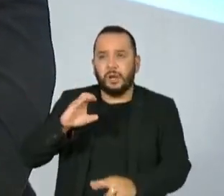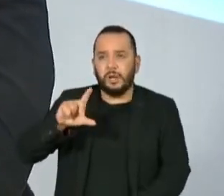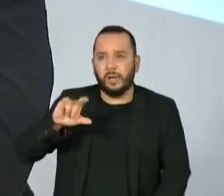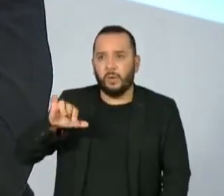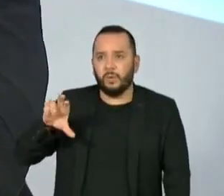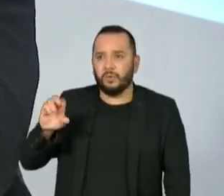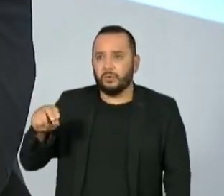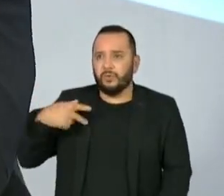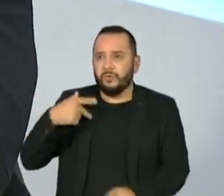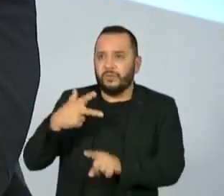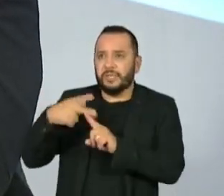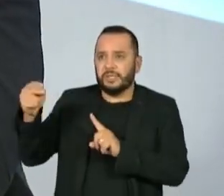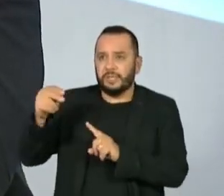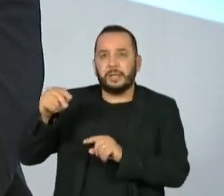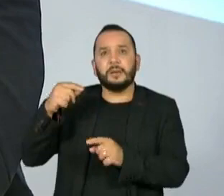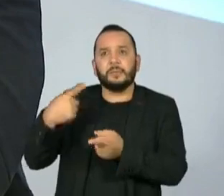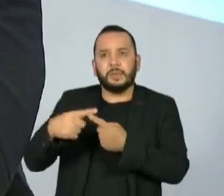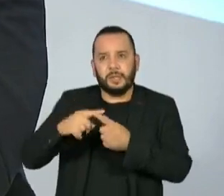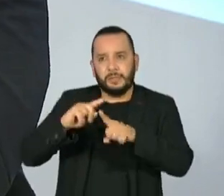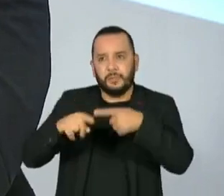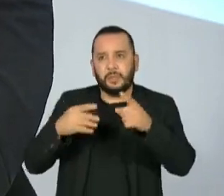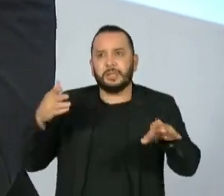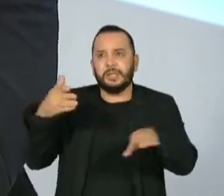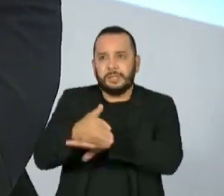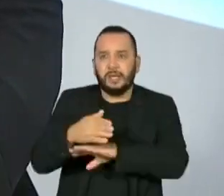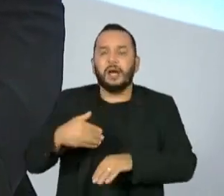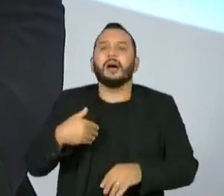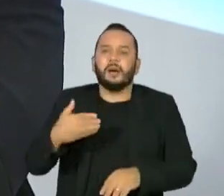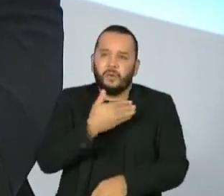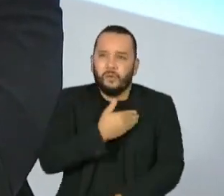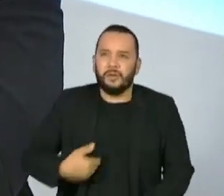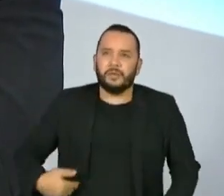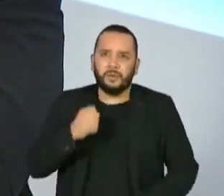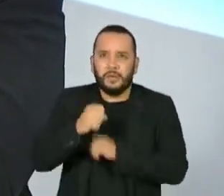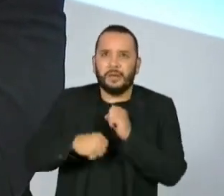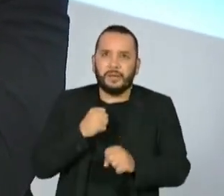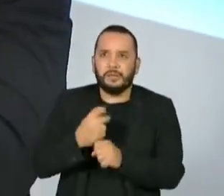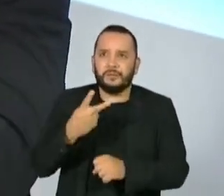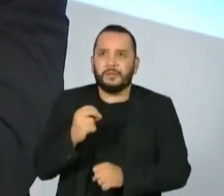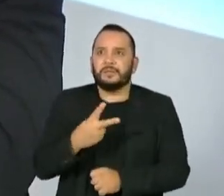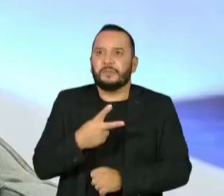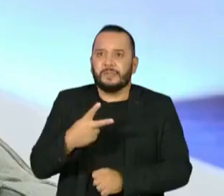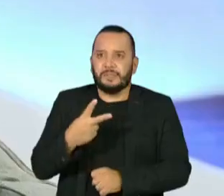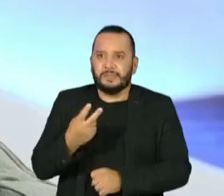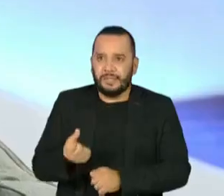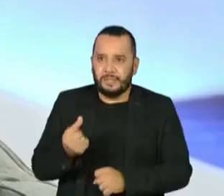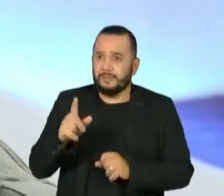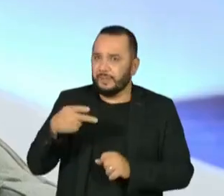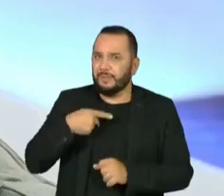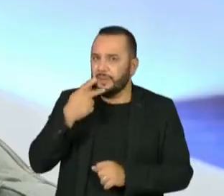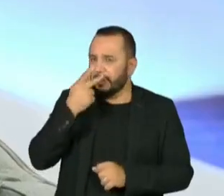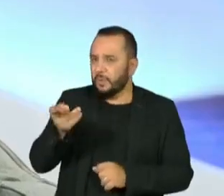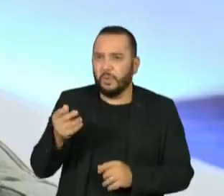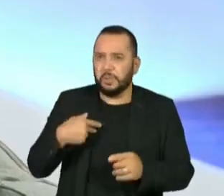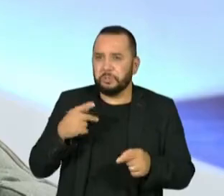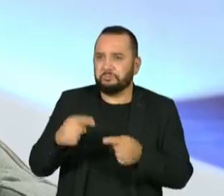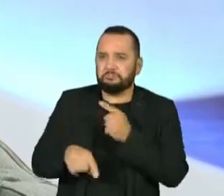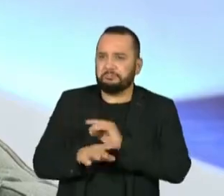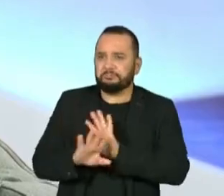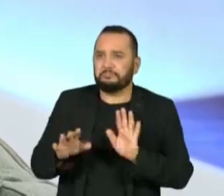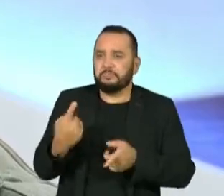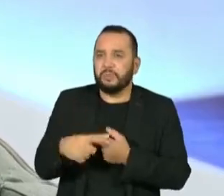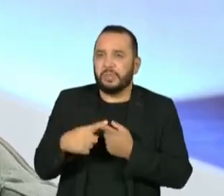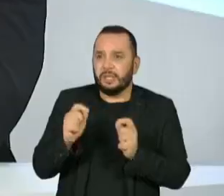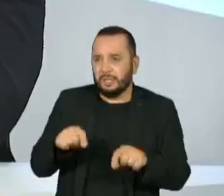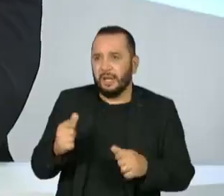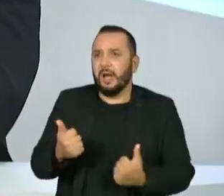fácil você se eleger governador em 26. Você até pincelou no primeiro bloco que isso não faria sentido, porque você poderia simplesmente